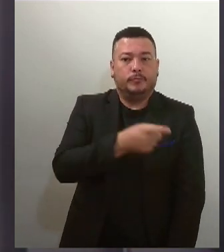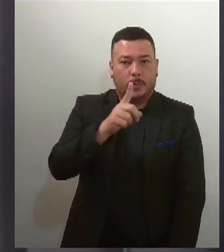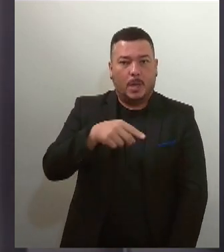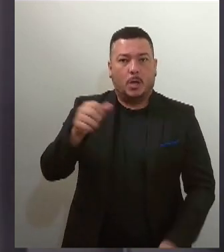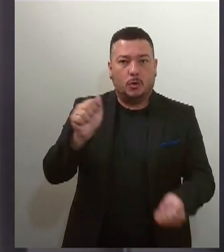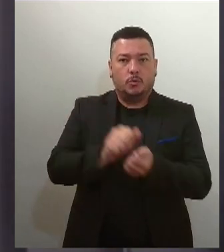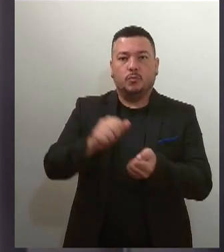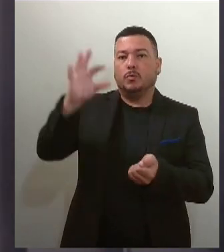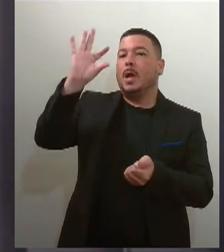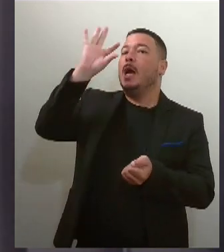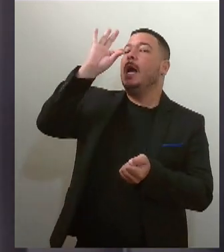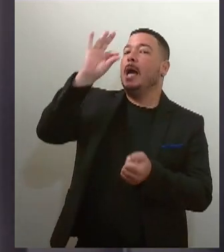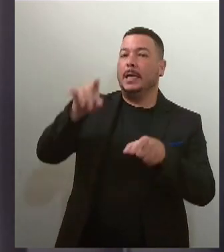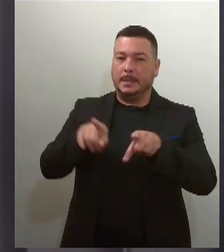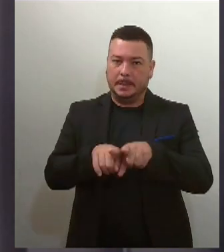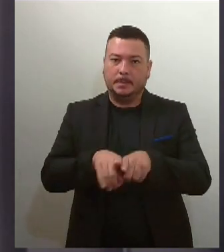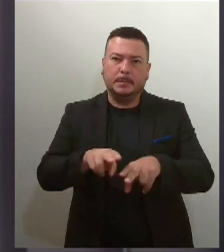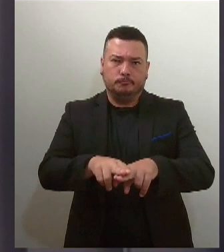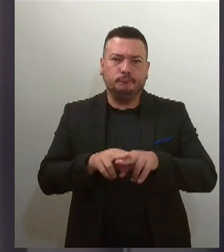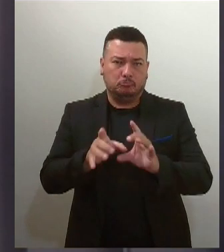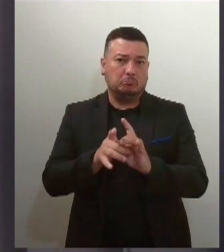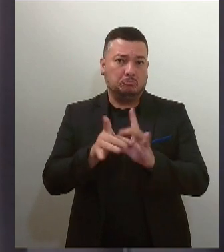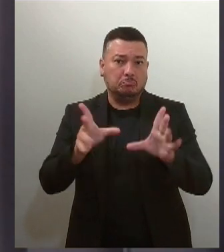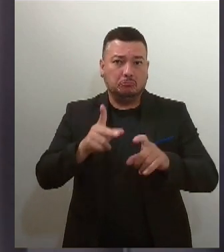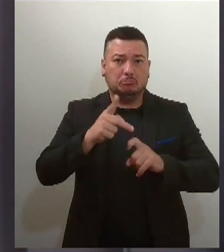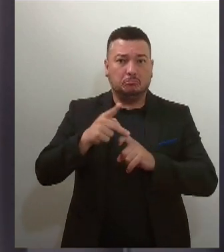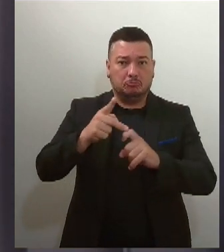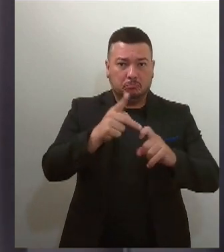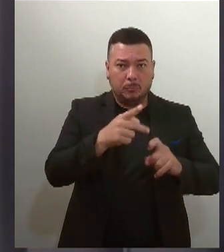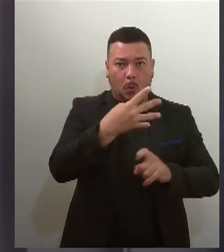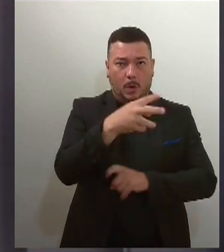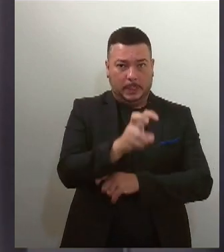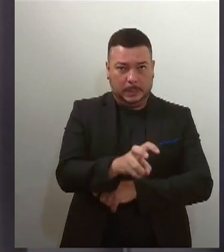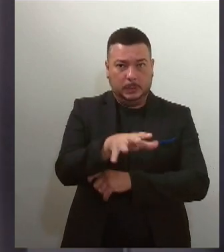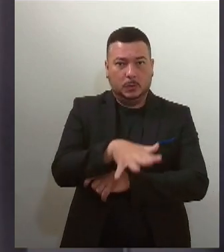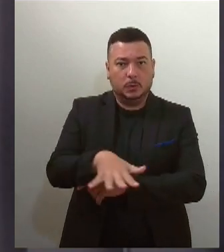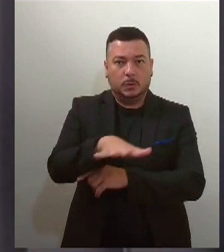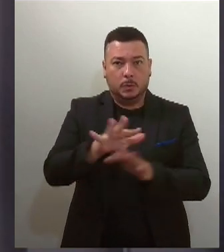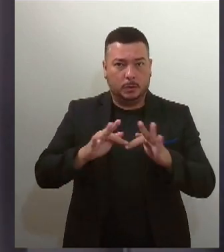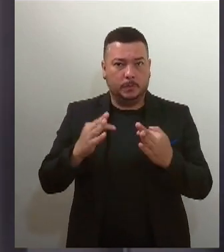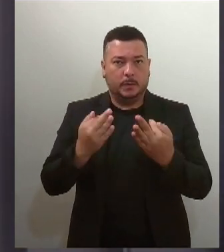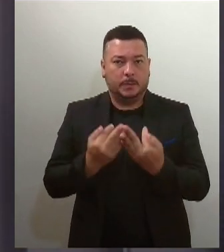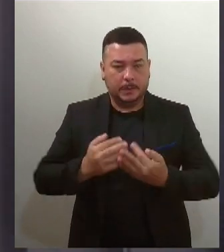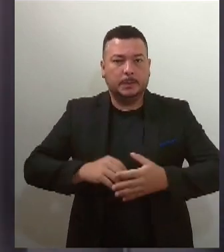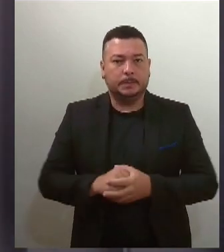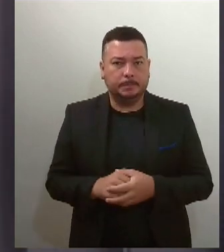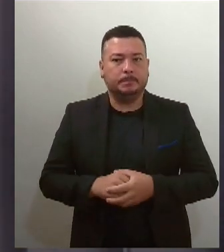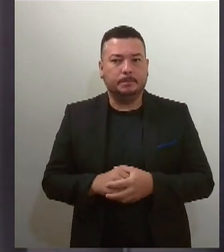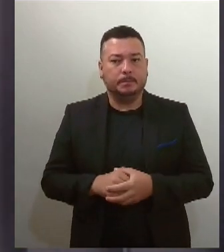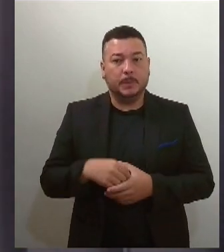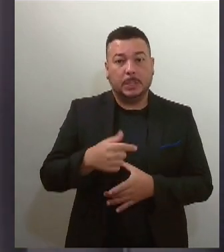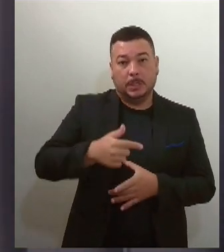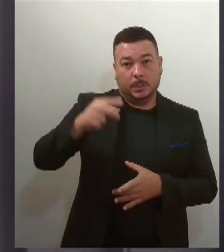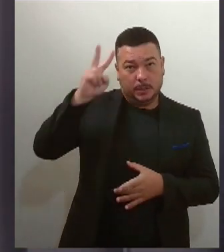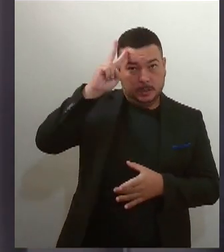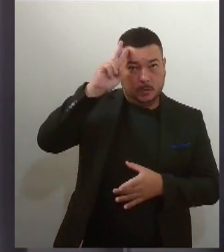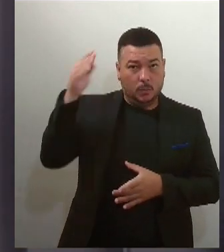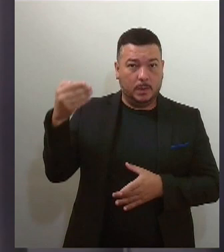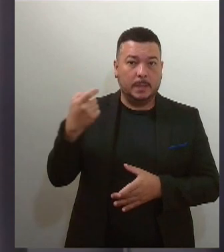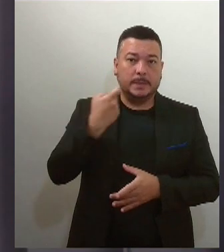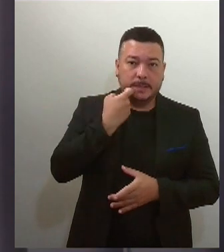está disponível nas 45 unidades de saúde da família de Aracaju, de segunda a sexta-feira, das 8 às